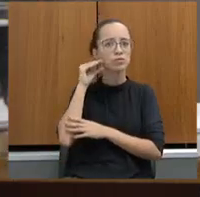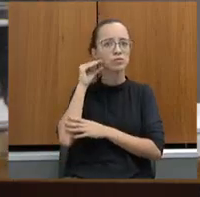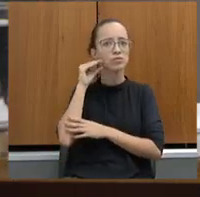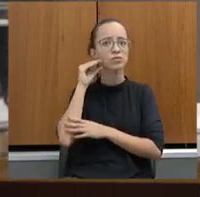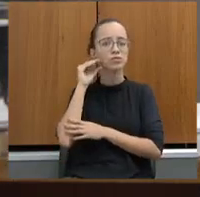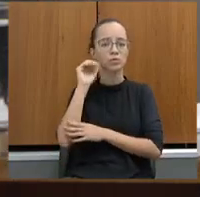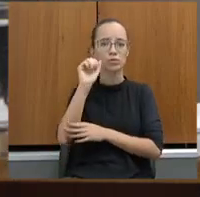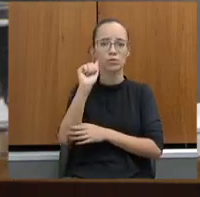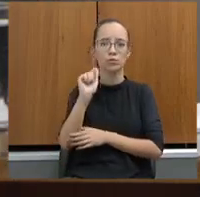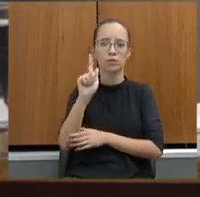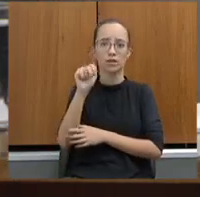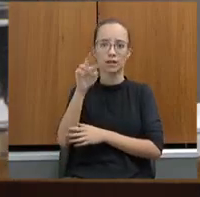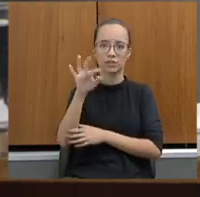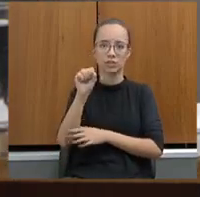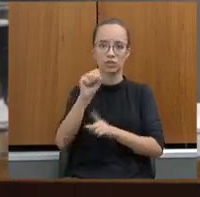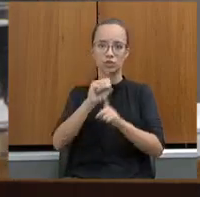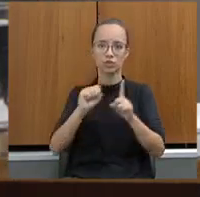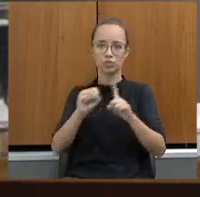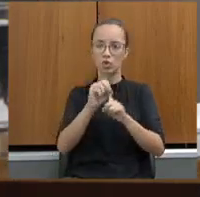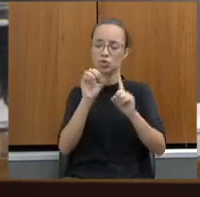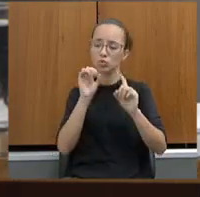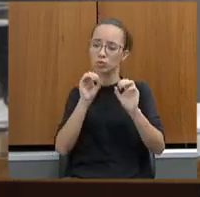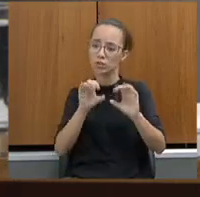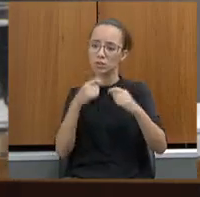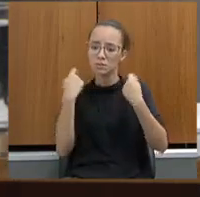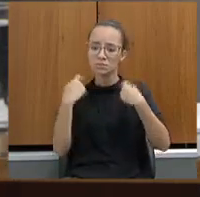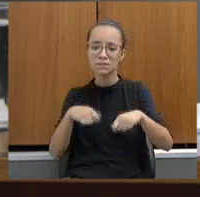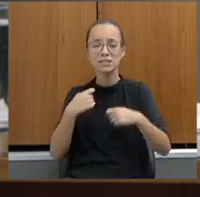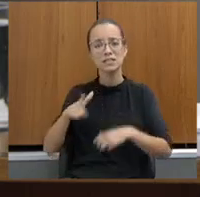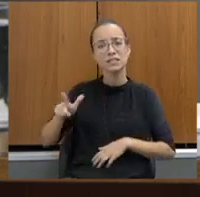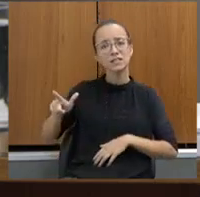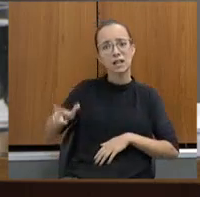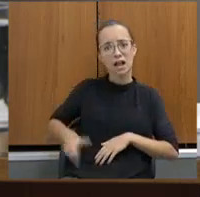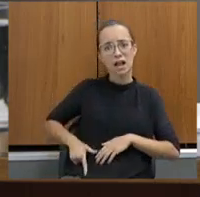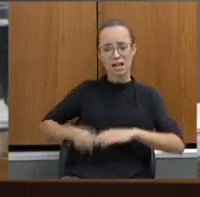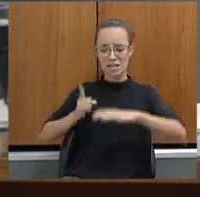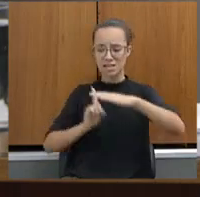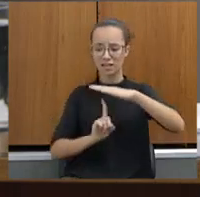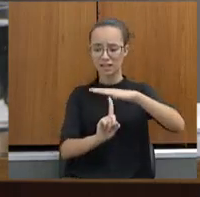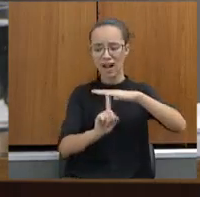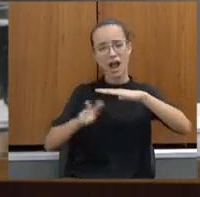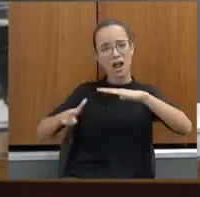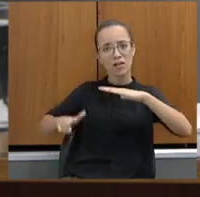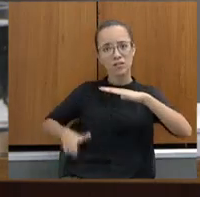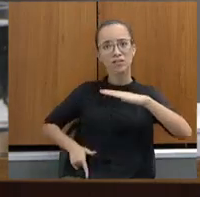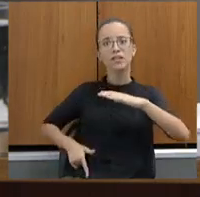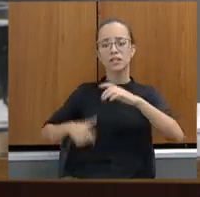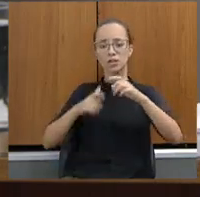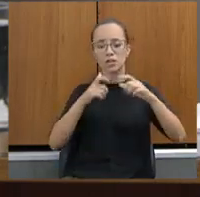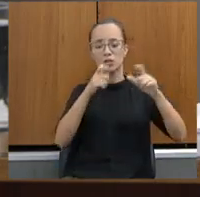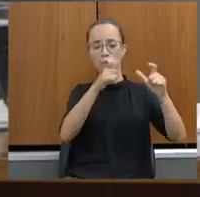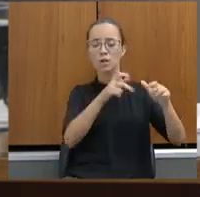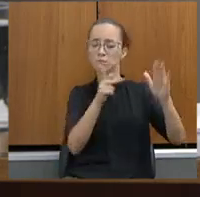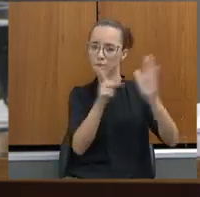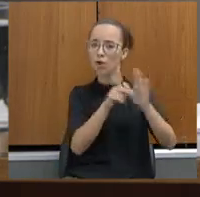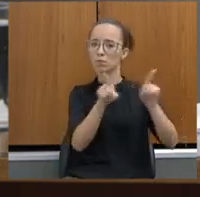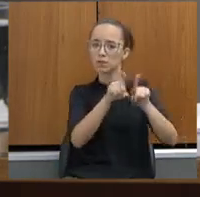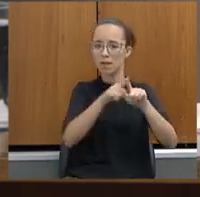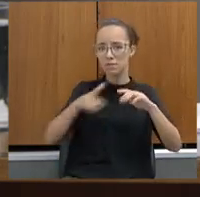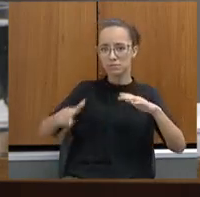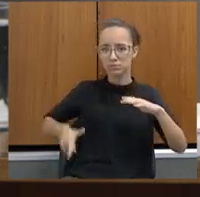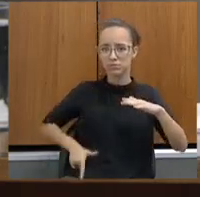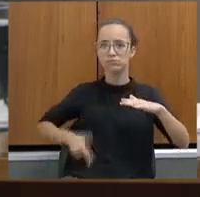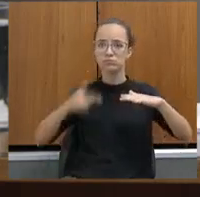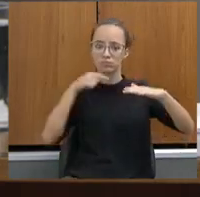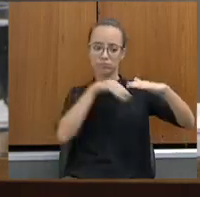socioeducativo, ele anda armado e ele tem que ir até a sua unidade armada e ele tem que ter um lugar para colocar essa arma. Acautelar. Ela tem que